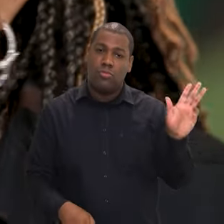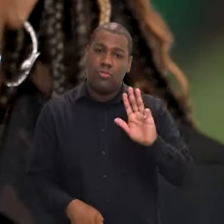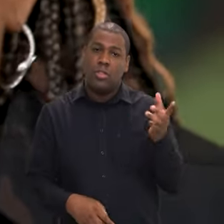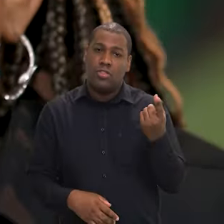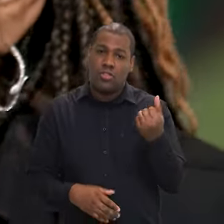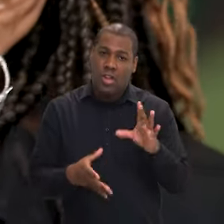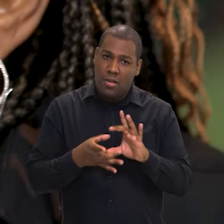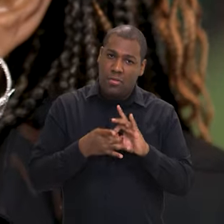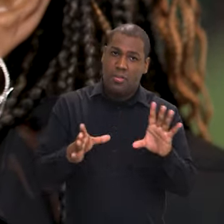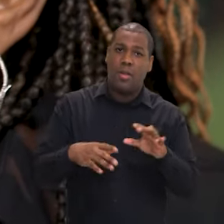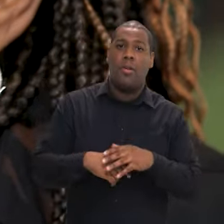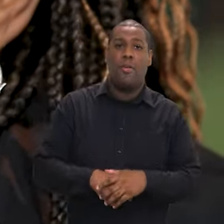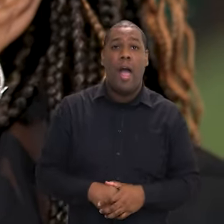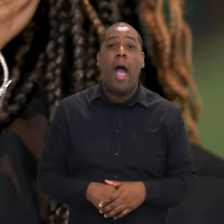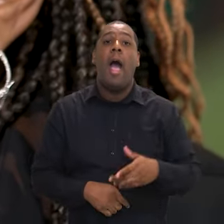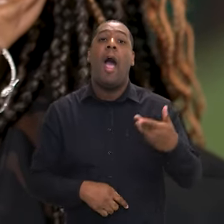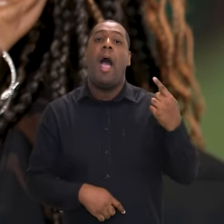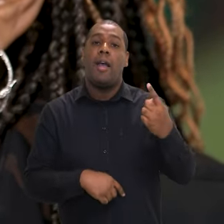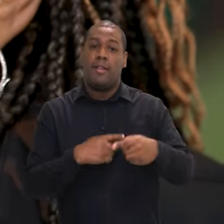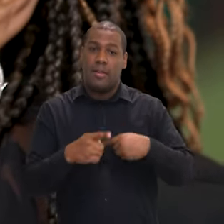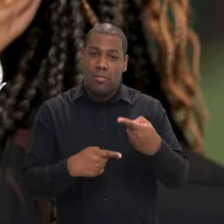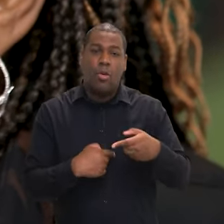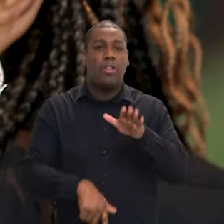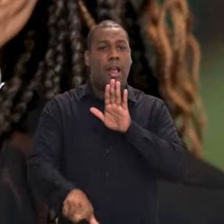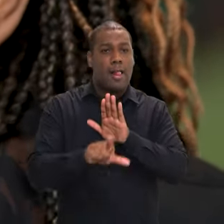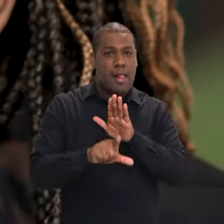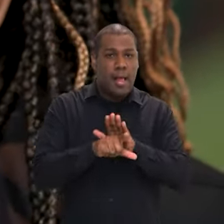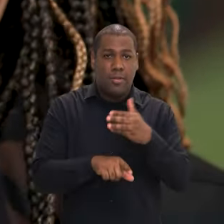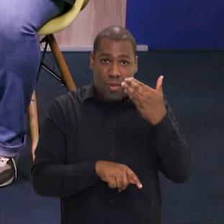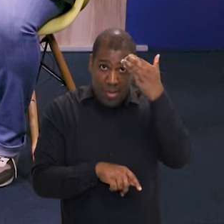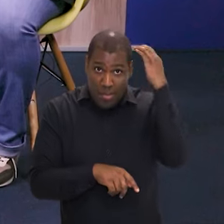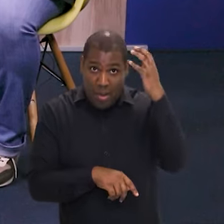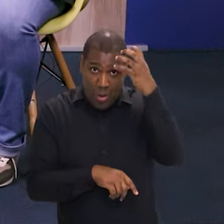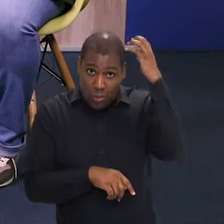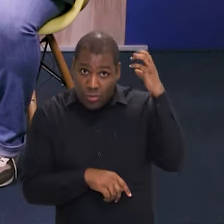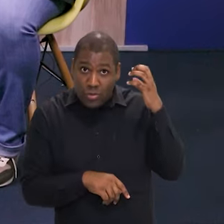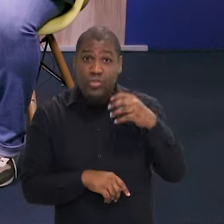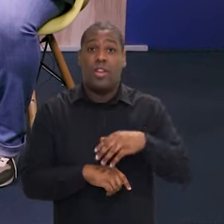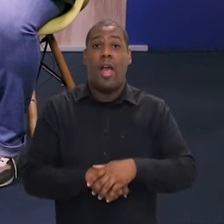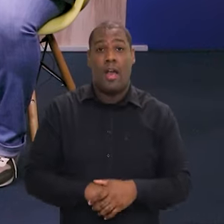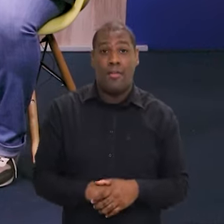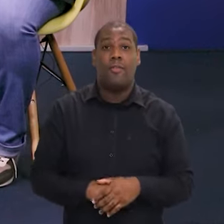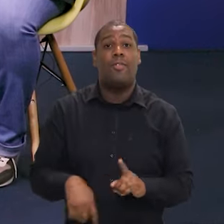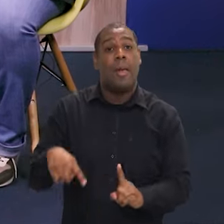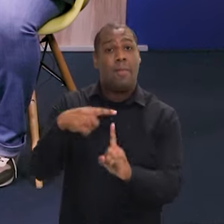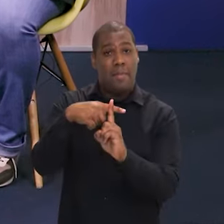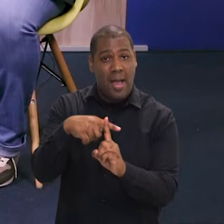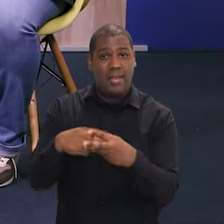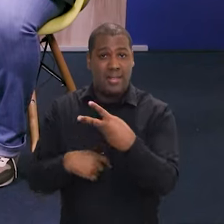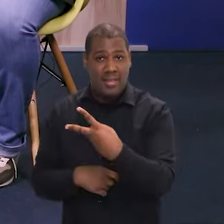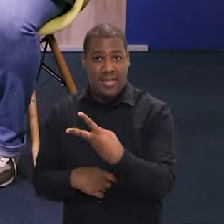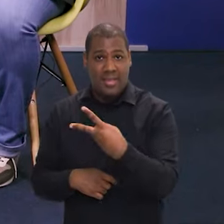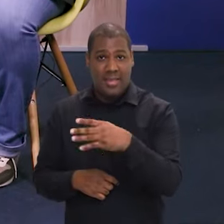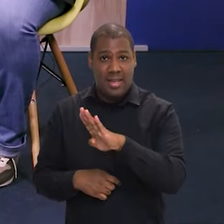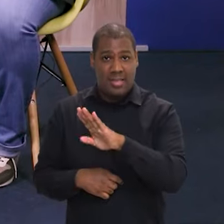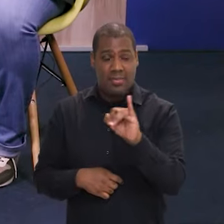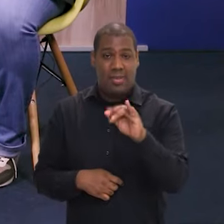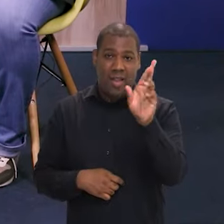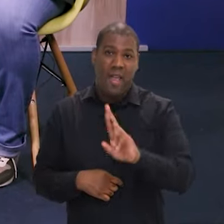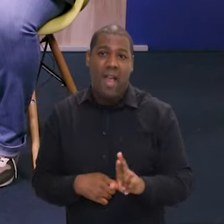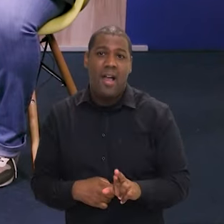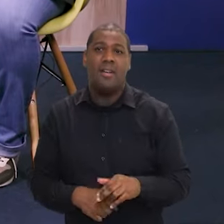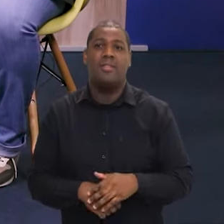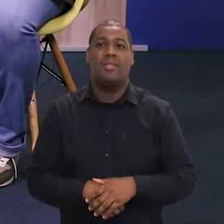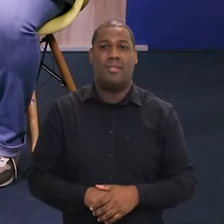bilhões primeiro. Depois vieram 3 bilhões e 800 da lei Paulo Gustavo, que era também já um direito. Mais 3 bilhões